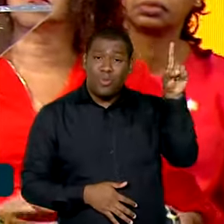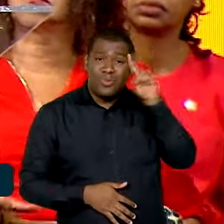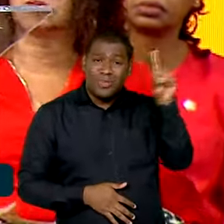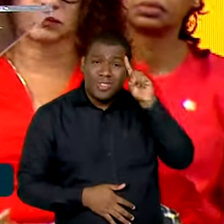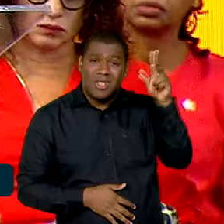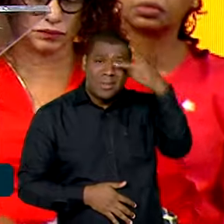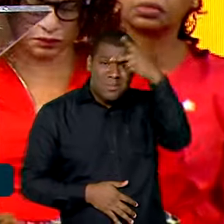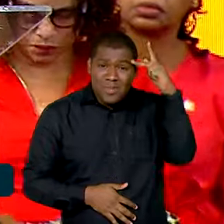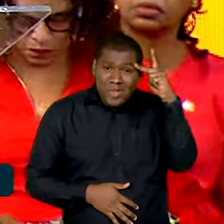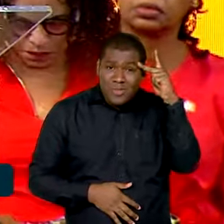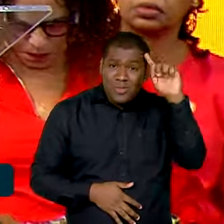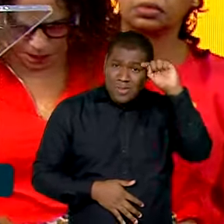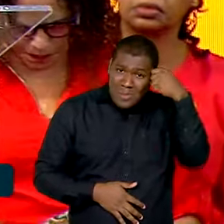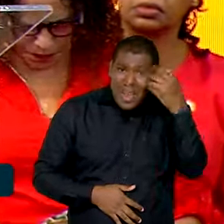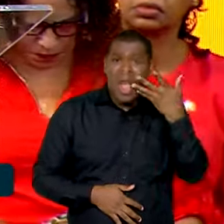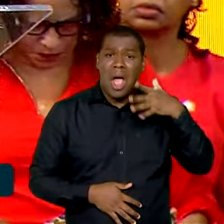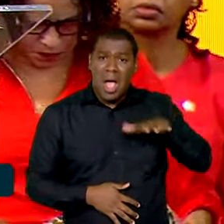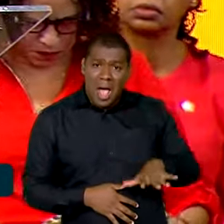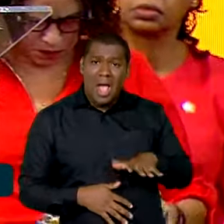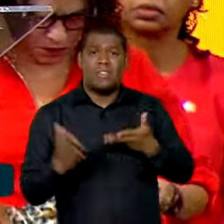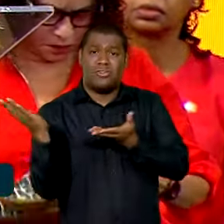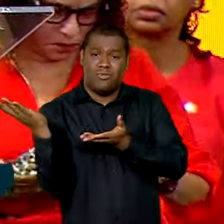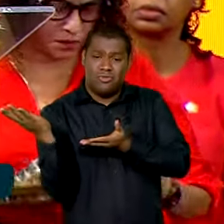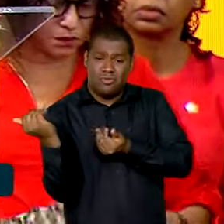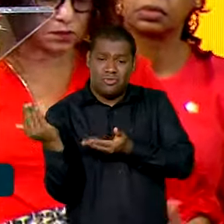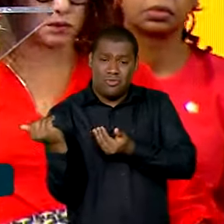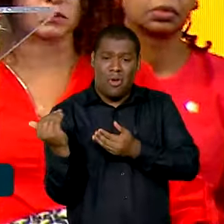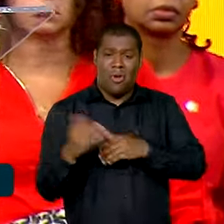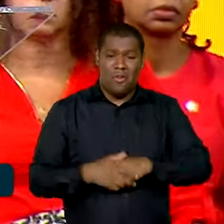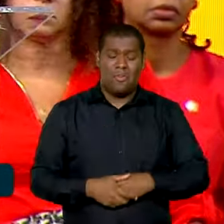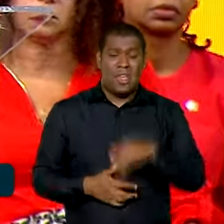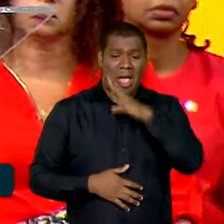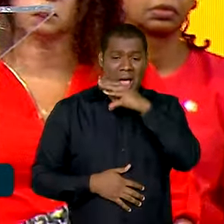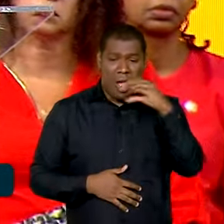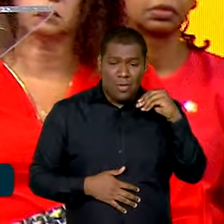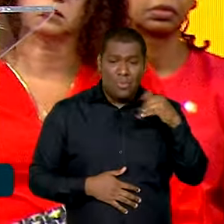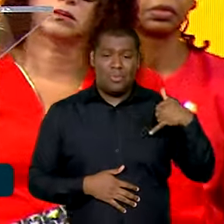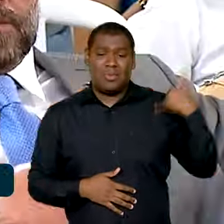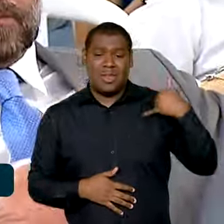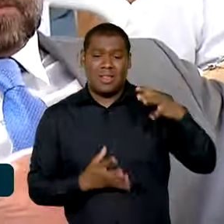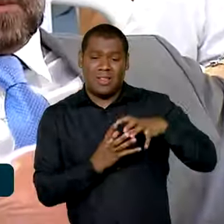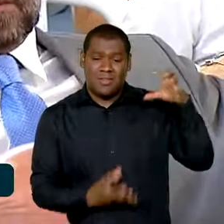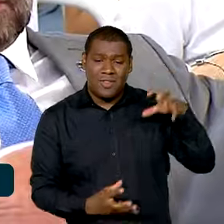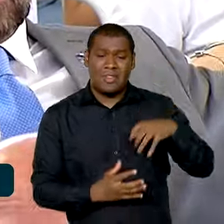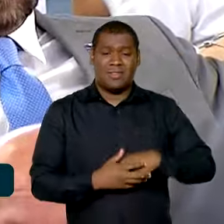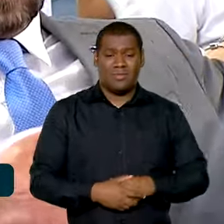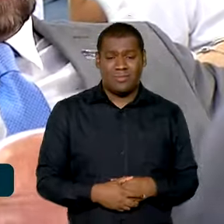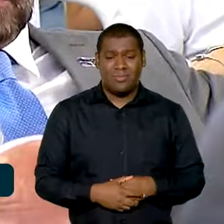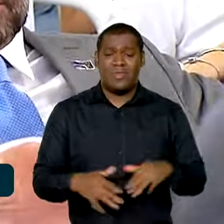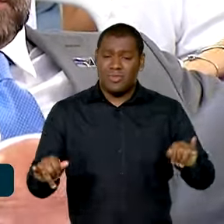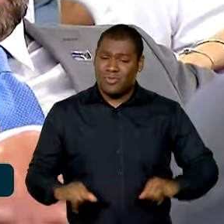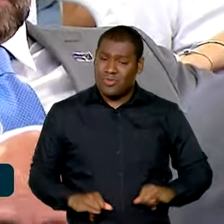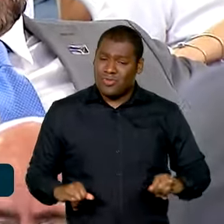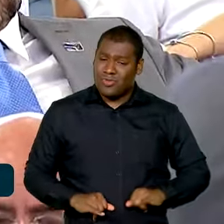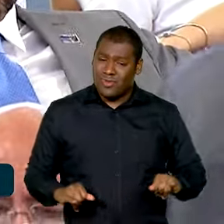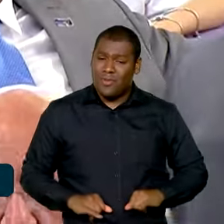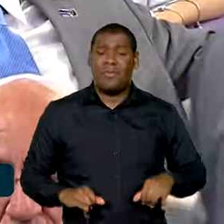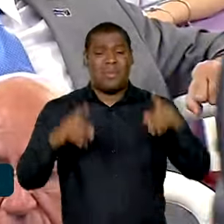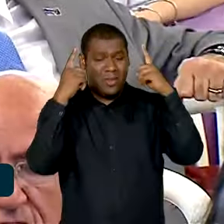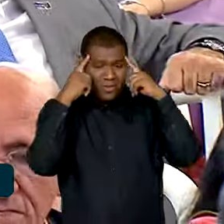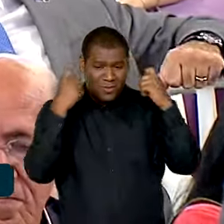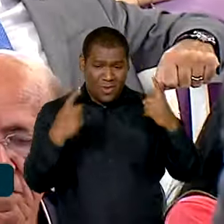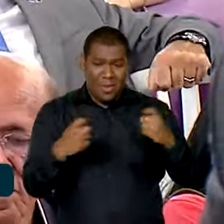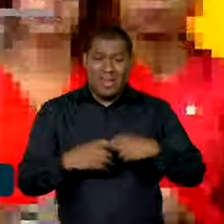negras, crianças, jovens, adultos e idosos são vítimas de múltiplas